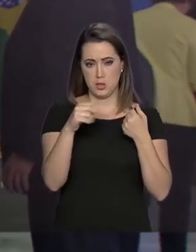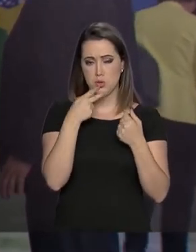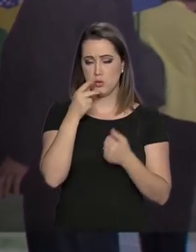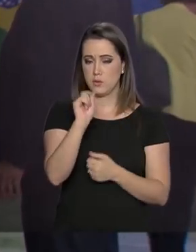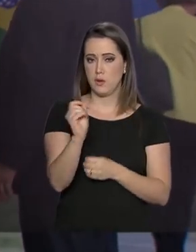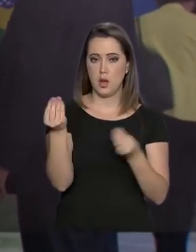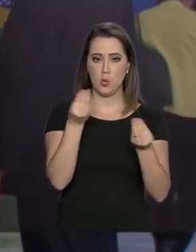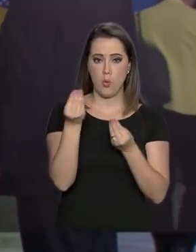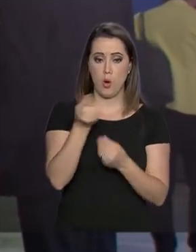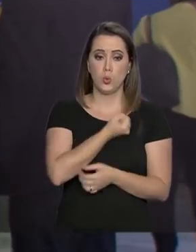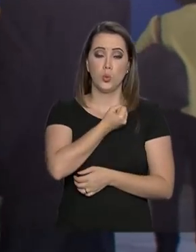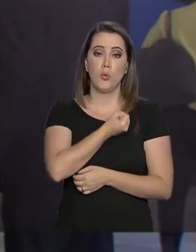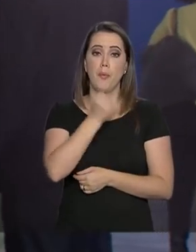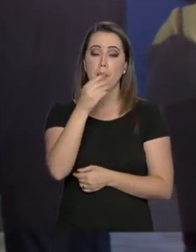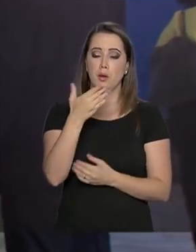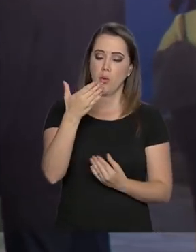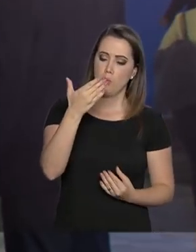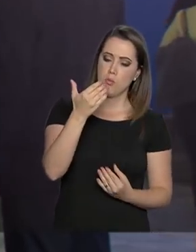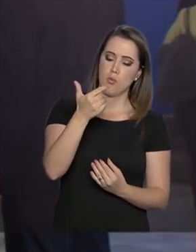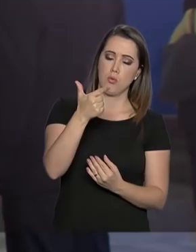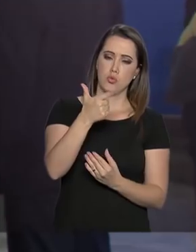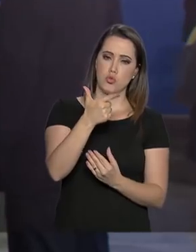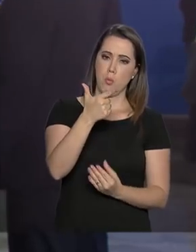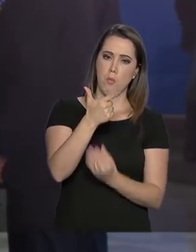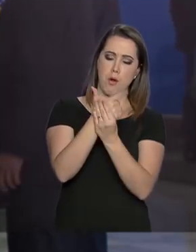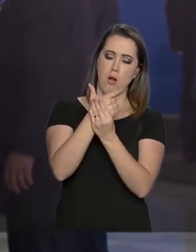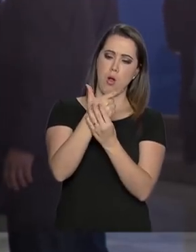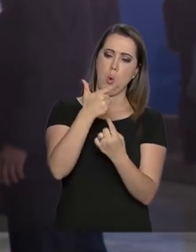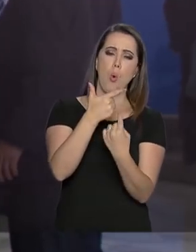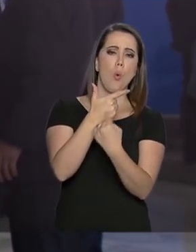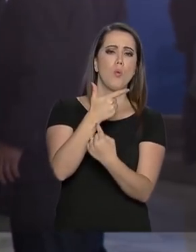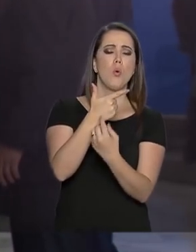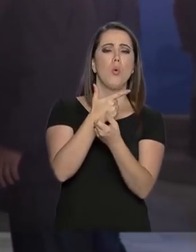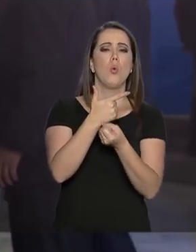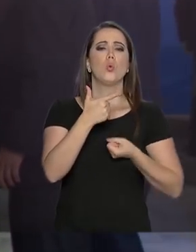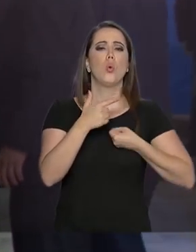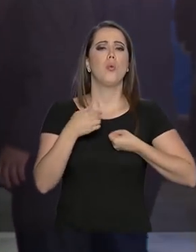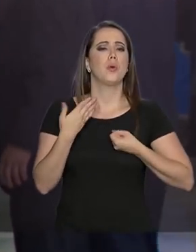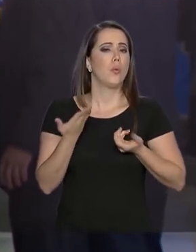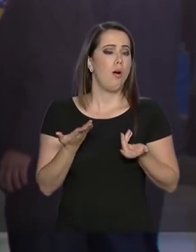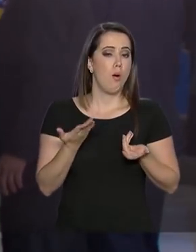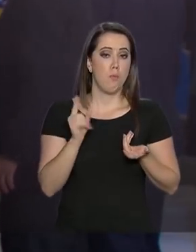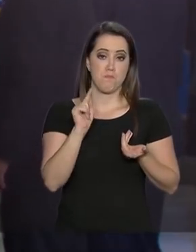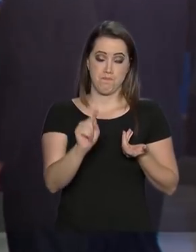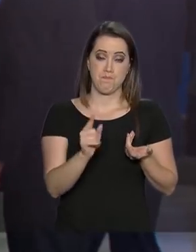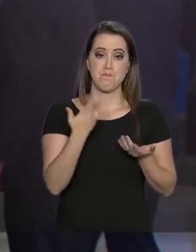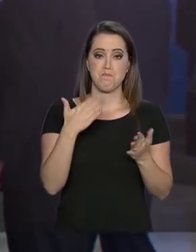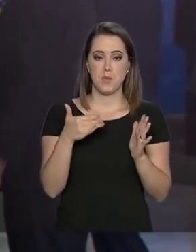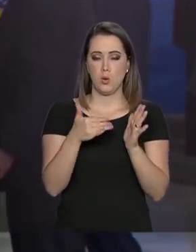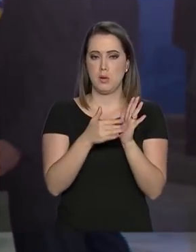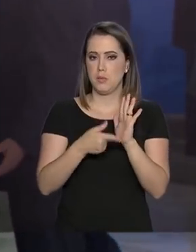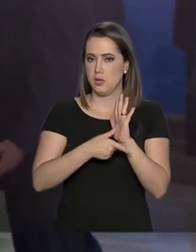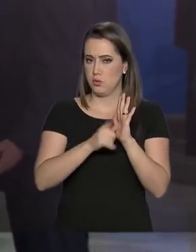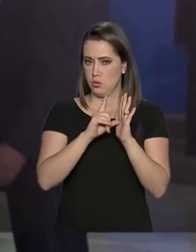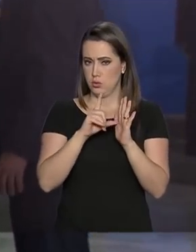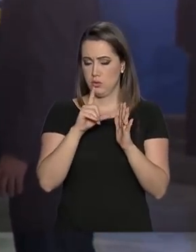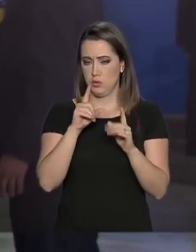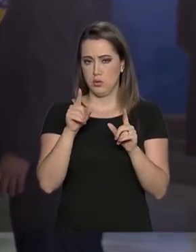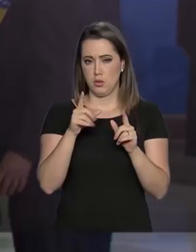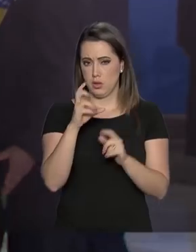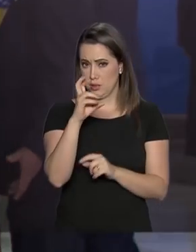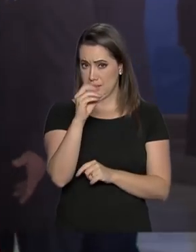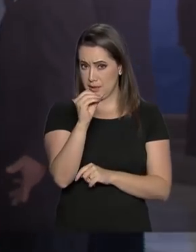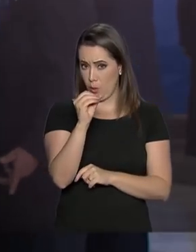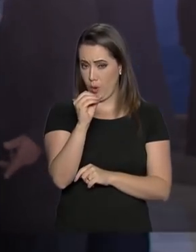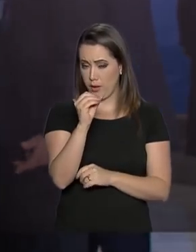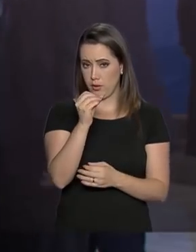o caçador e colecionador. Segundo esse decreto, que ainda nós não tivemos acesso ao texto, o limite de munição passou de